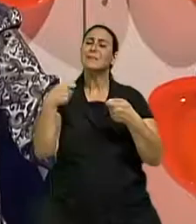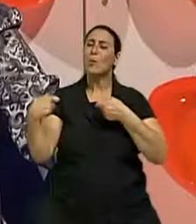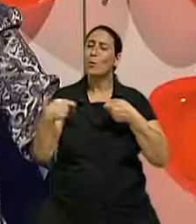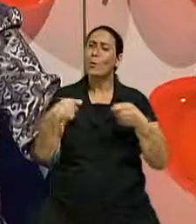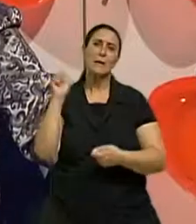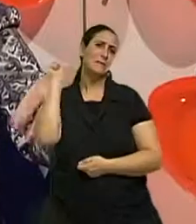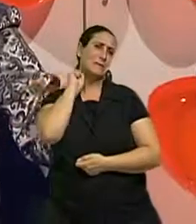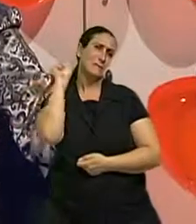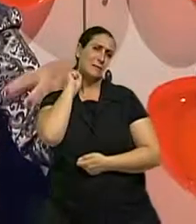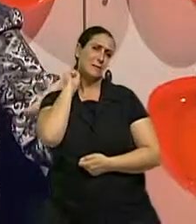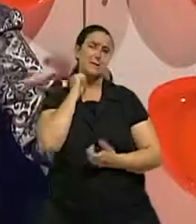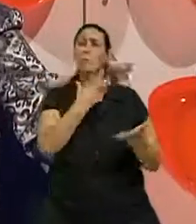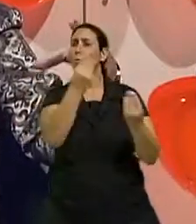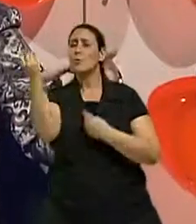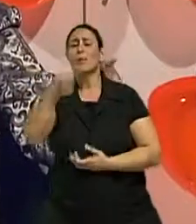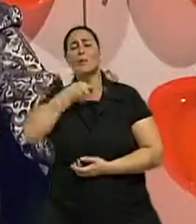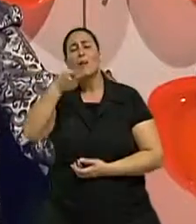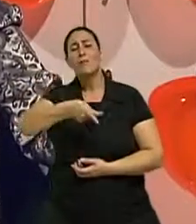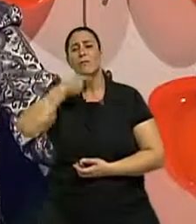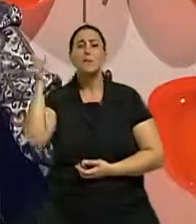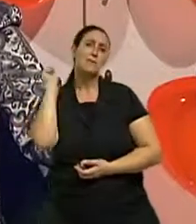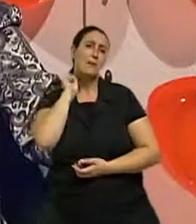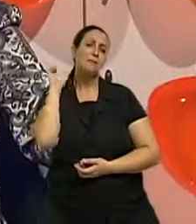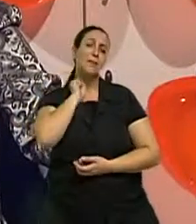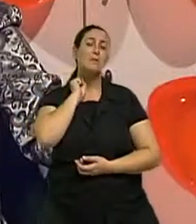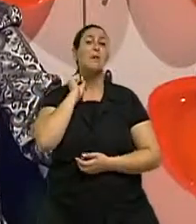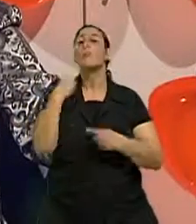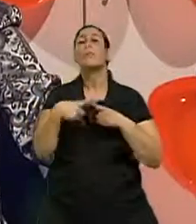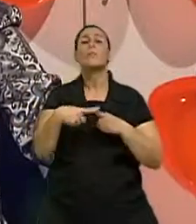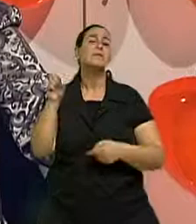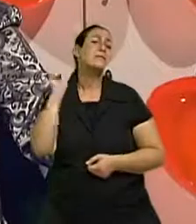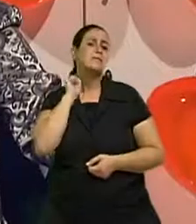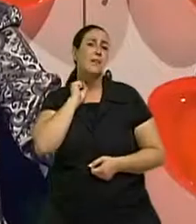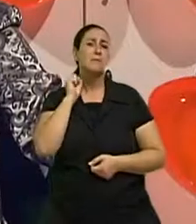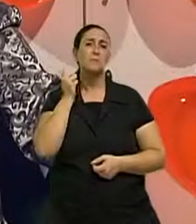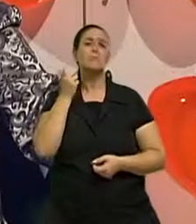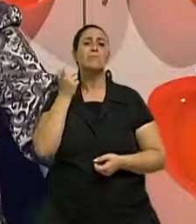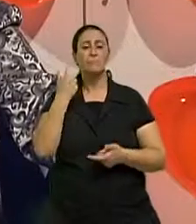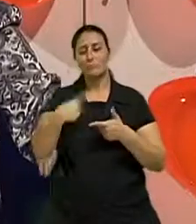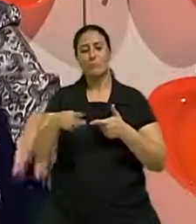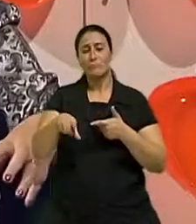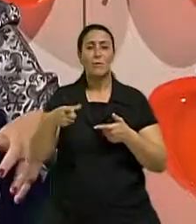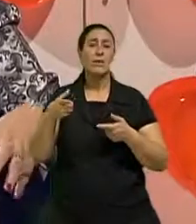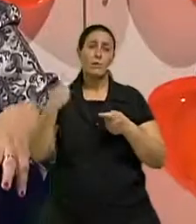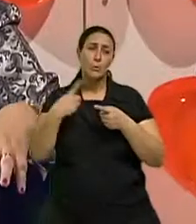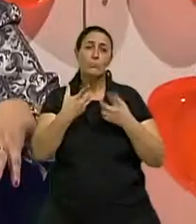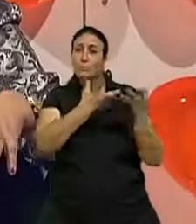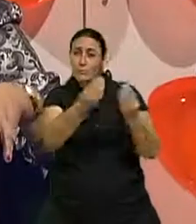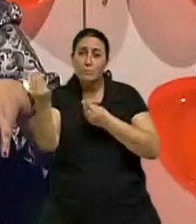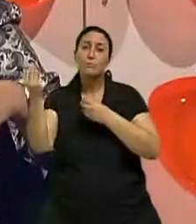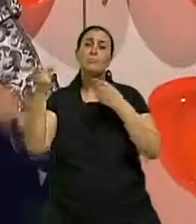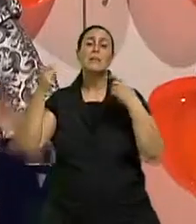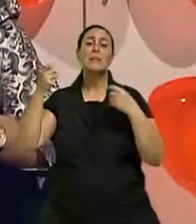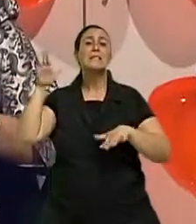antídoto, hoje se fala muito em estresse, estresse, estresse. O estresse é uma situação em que ocorre uma produção de